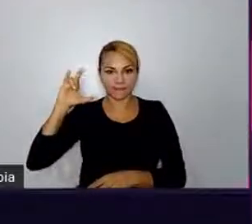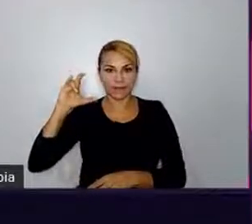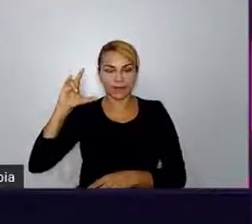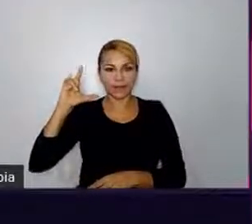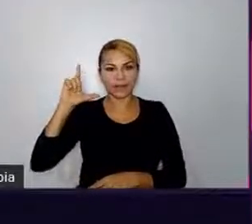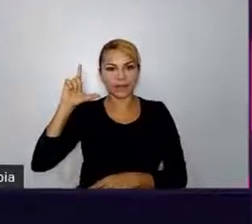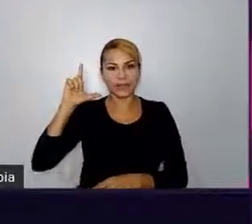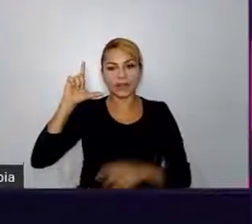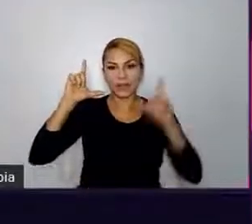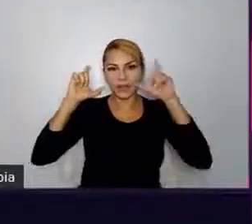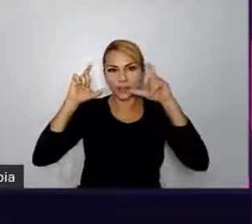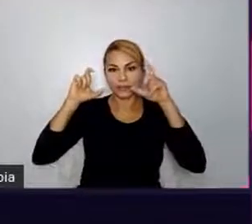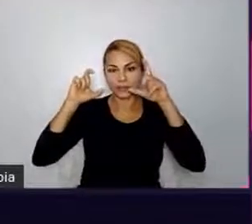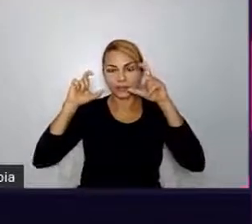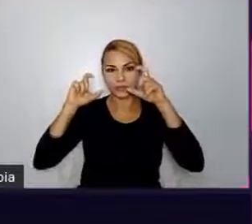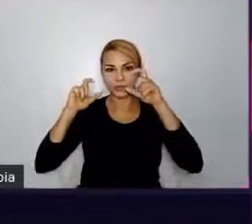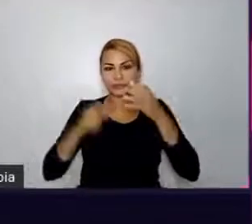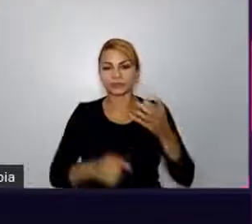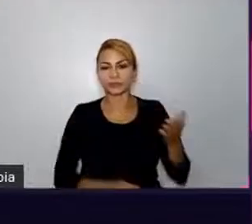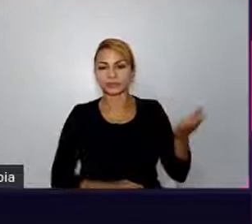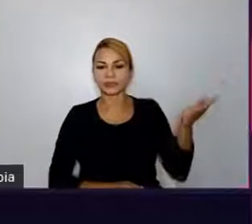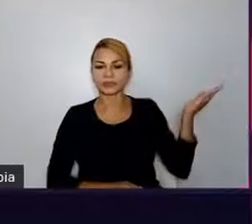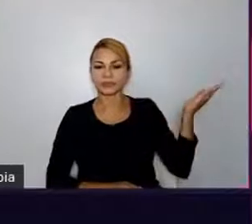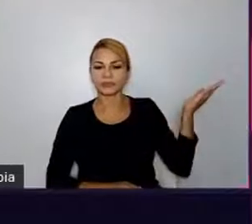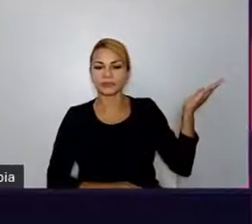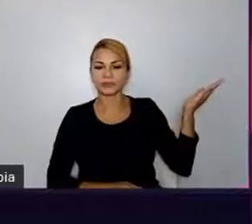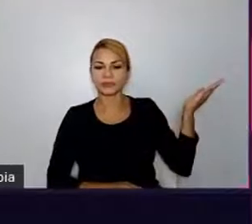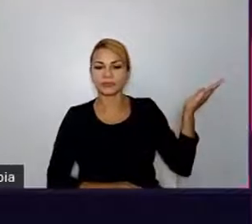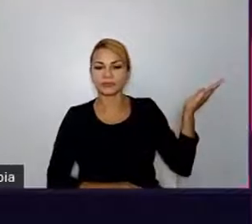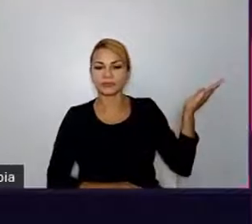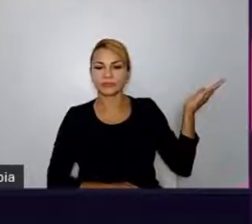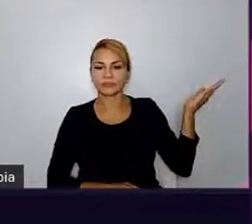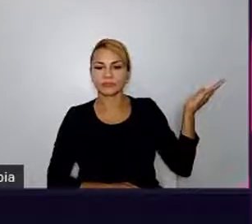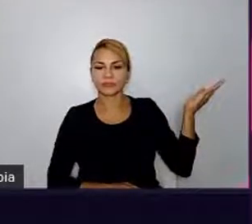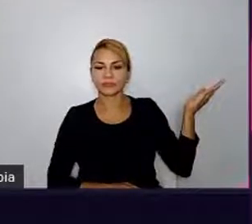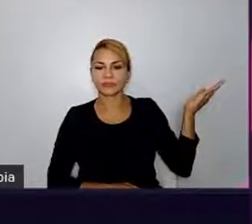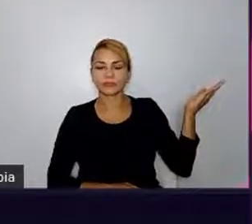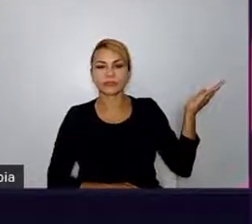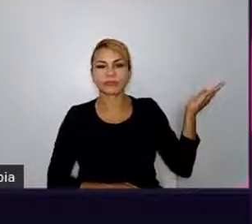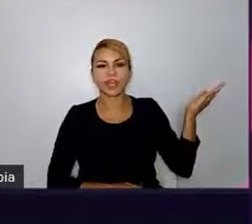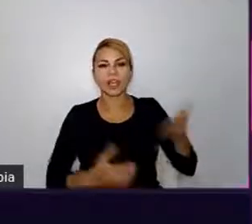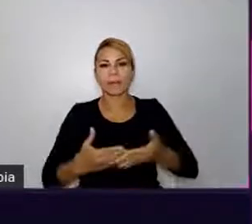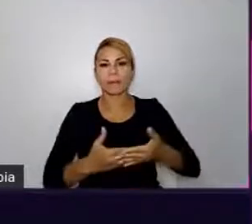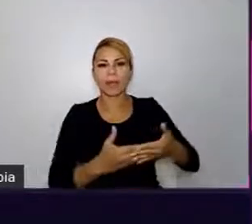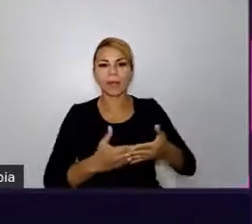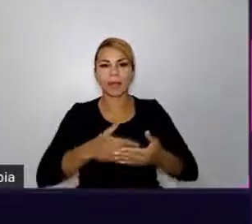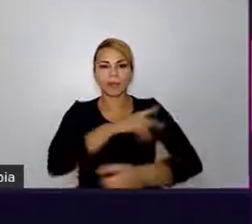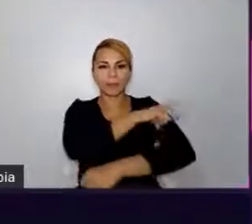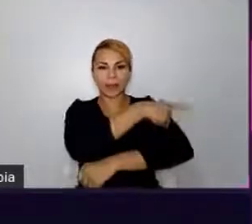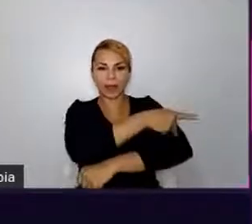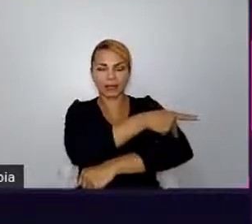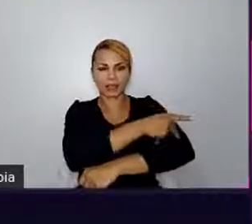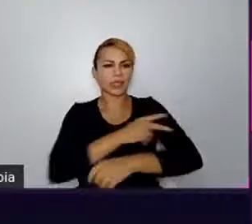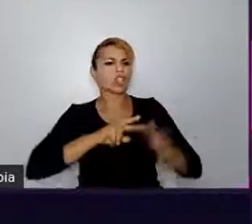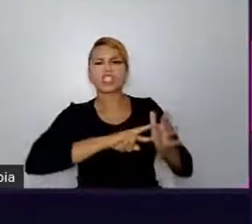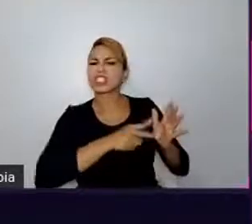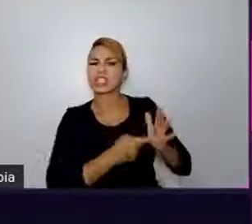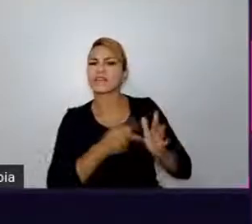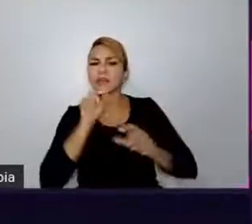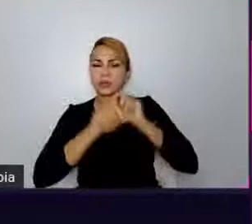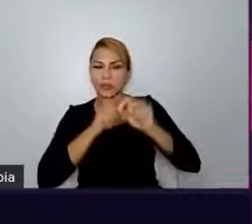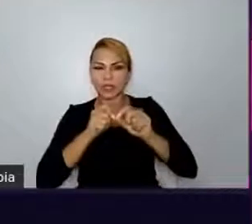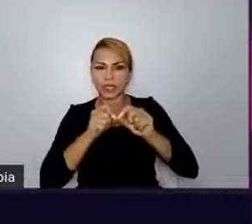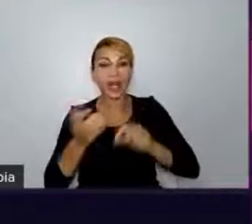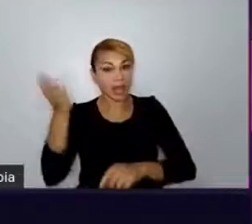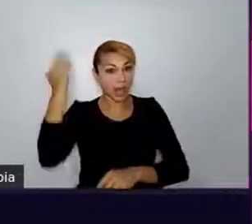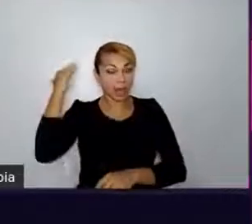monumento significa, né? Em 1930, a Alemanha nazista, sob o comando de Hitler, havia declarado uma